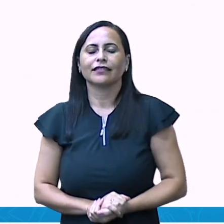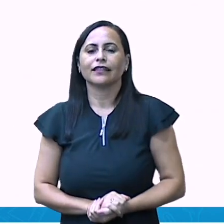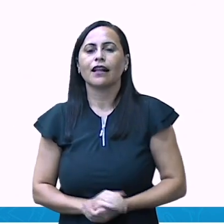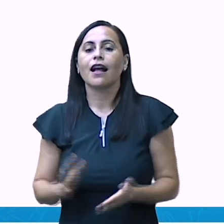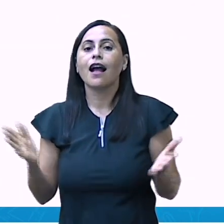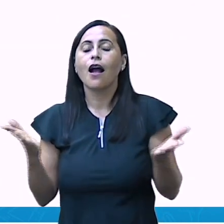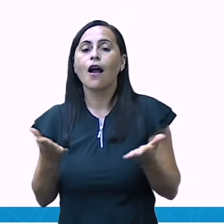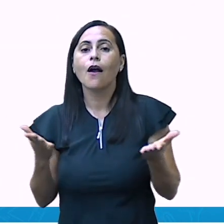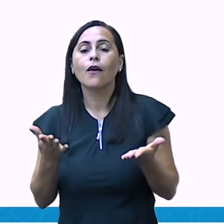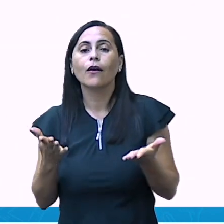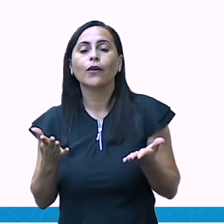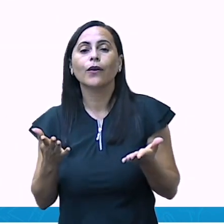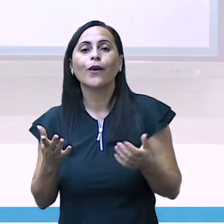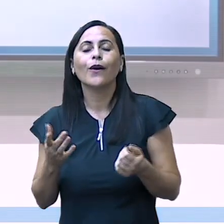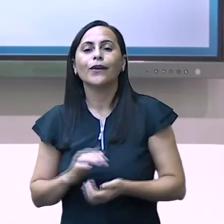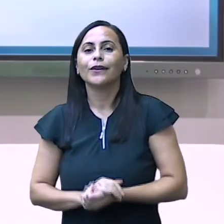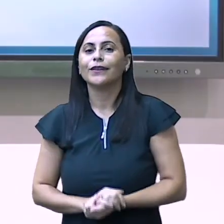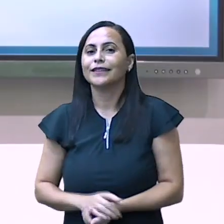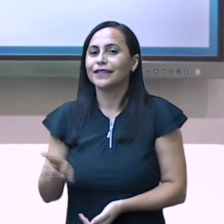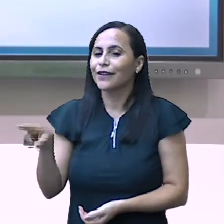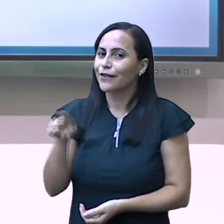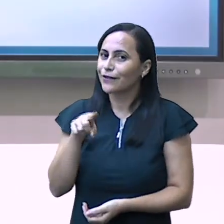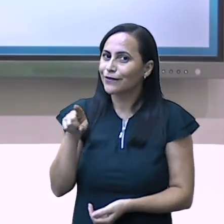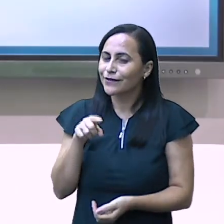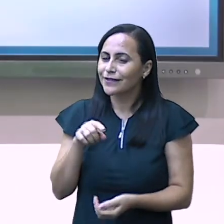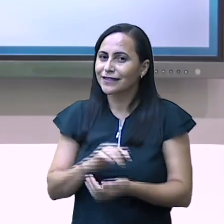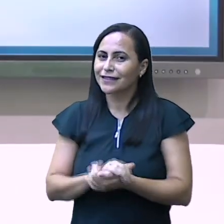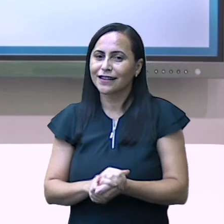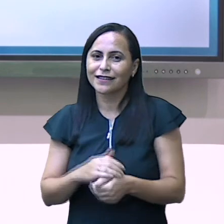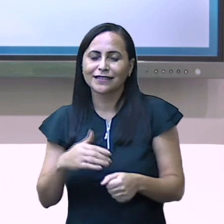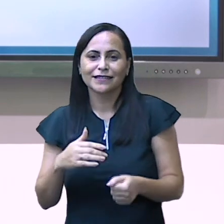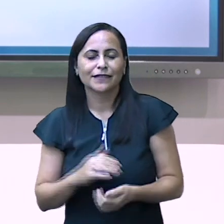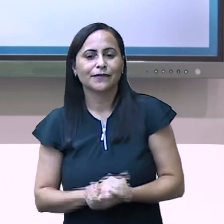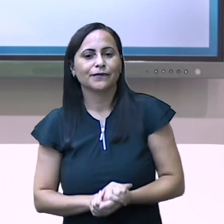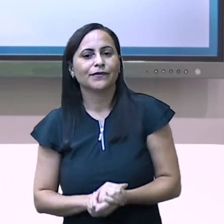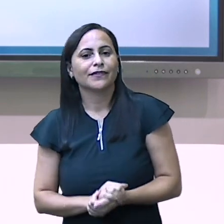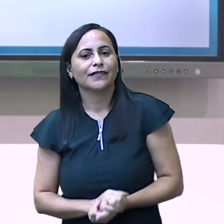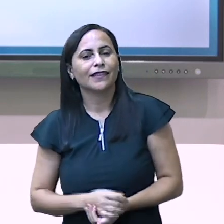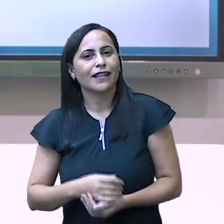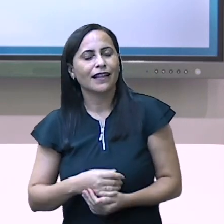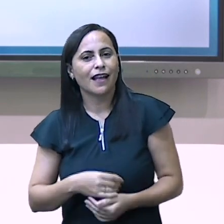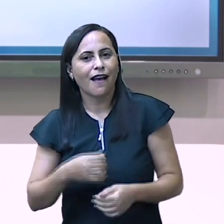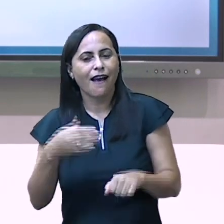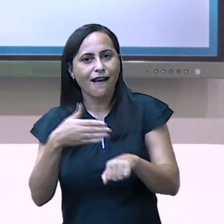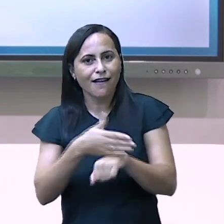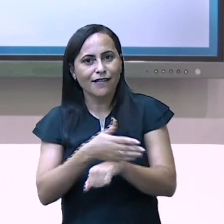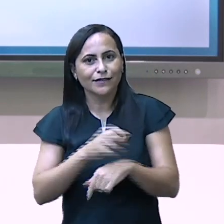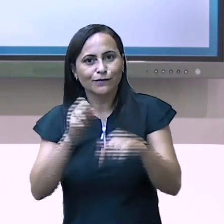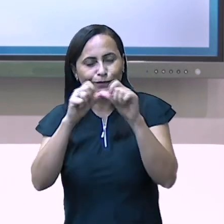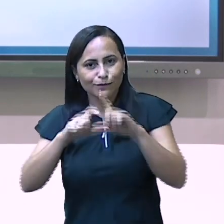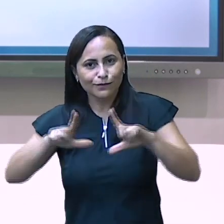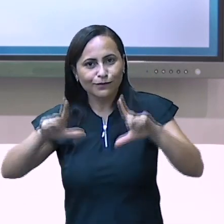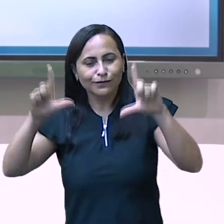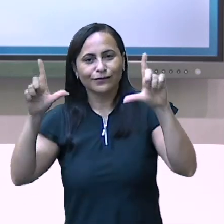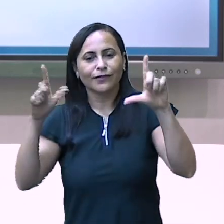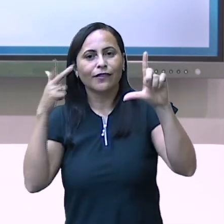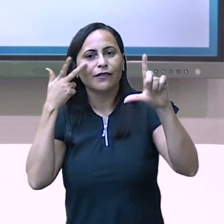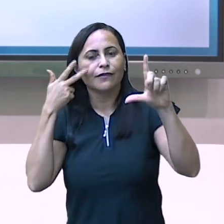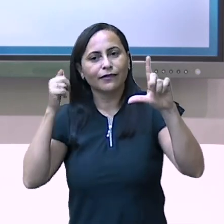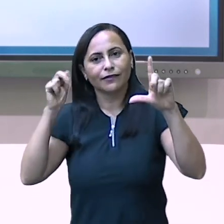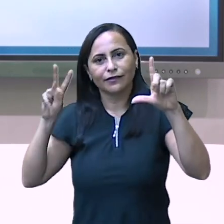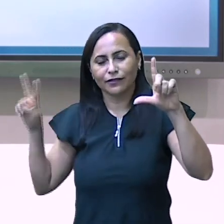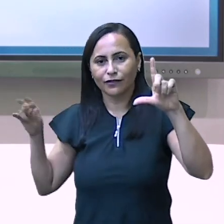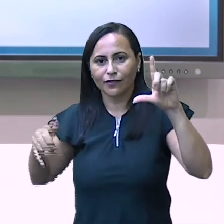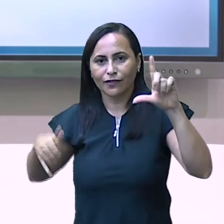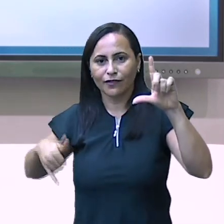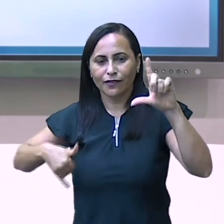Agora, é com vocês. Lá na plataforma SmetGV. Basta apontar a câmera do seu celular na imagem que